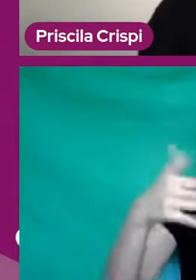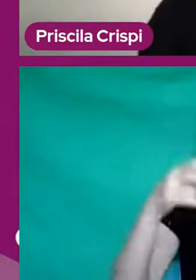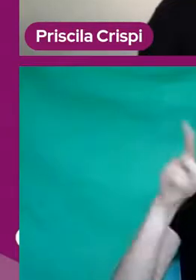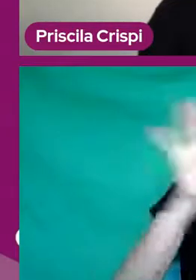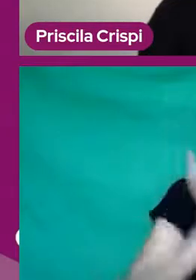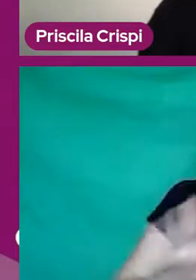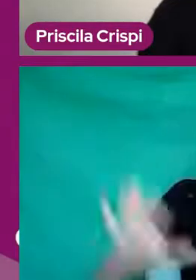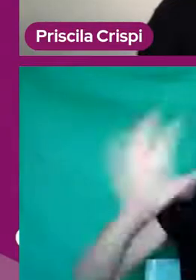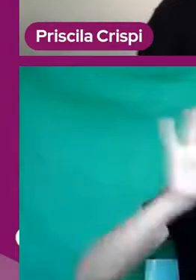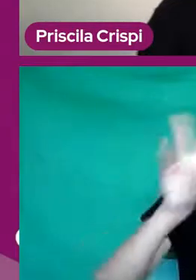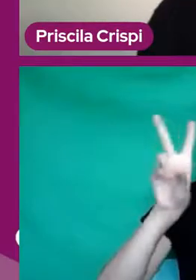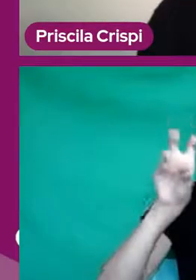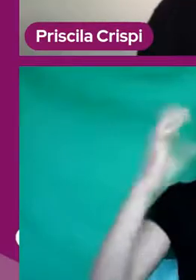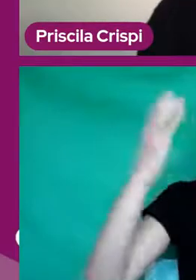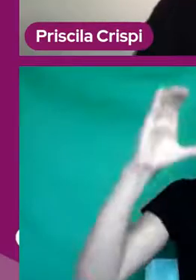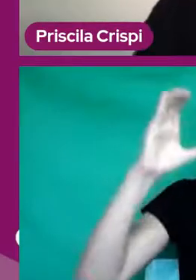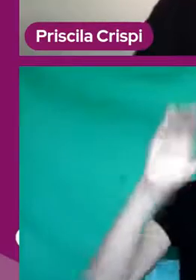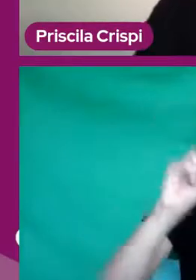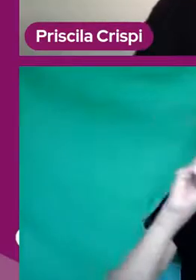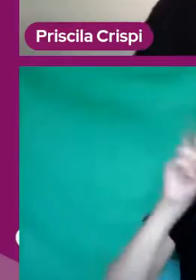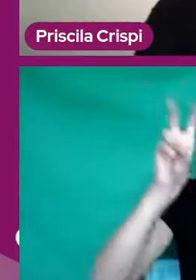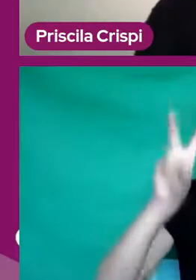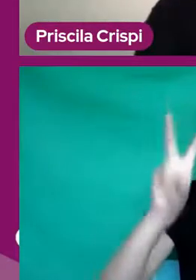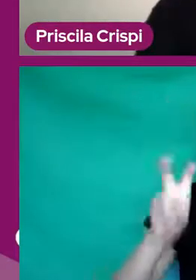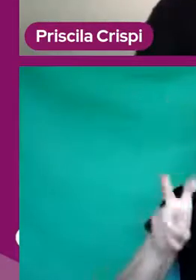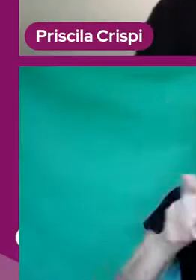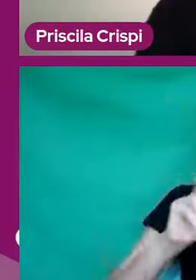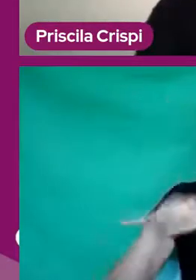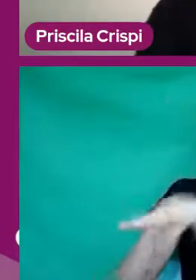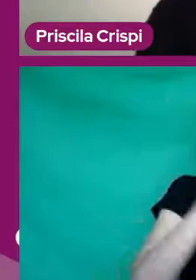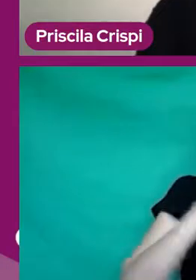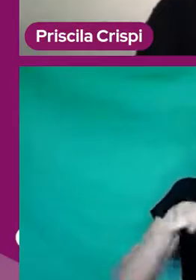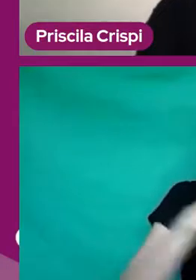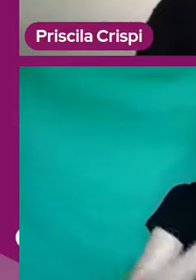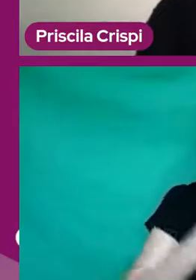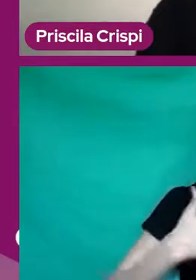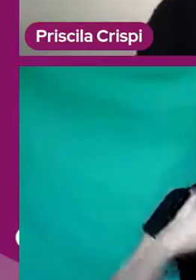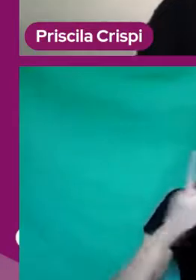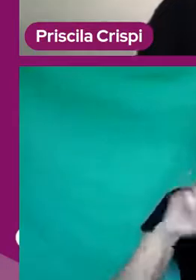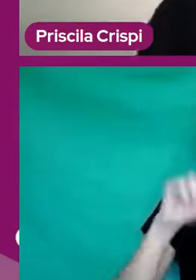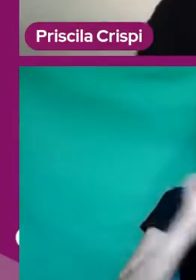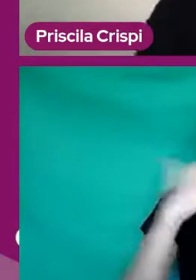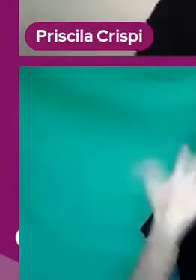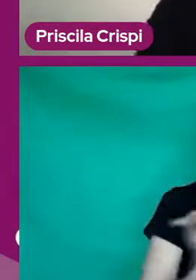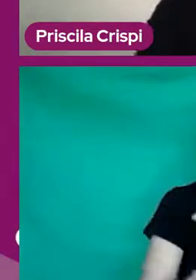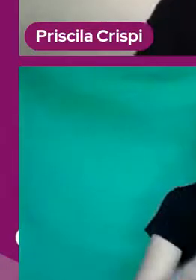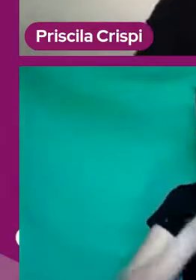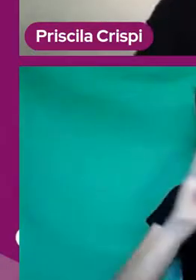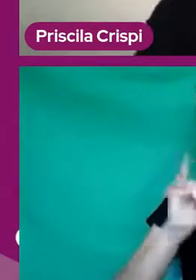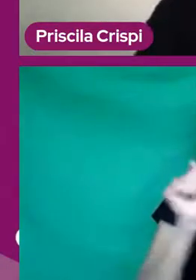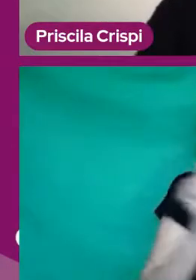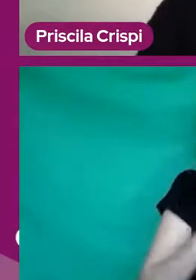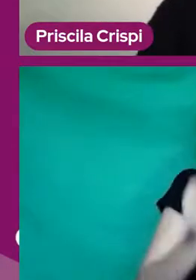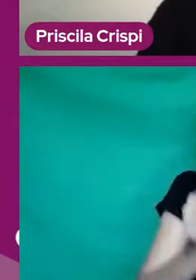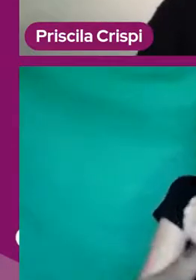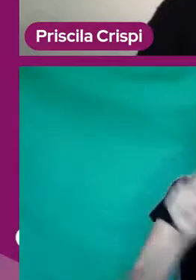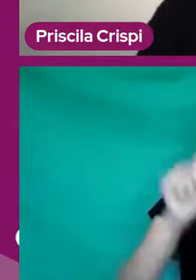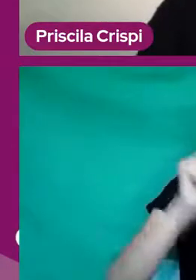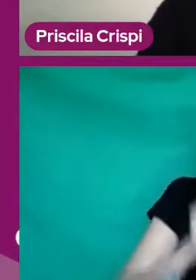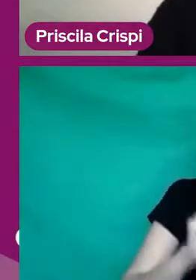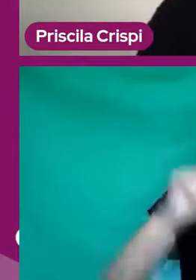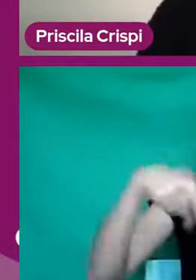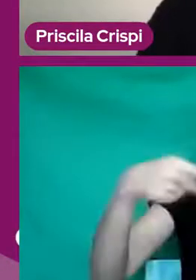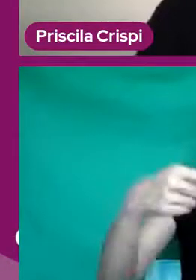temas da saúde e da pandemia e que vão estar acompanhando a gente nos próximos três meses. Então,